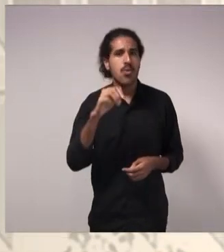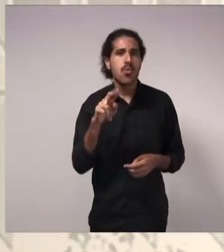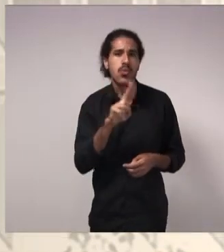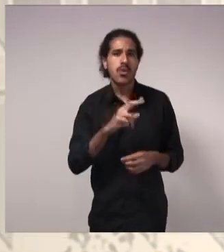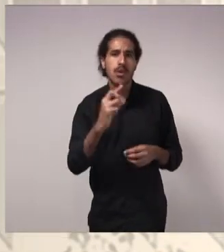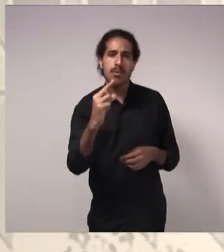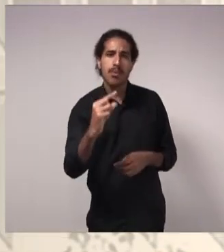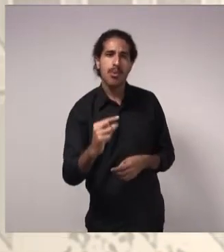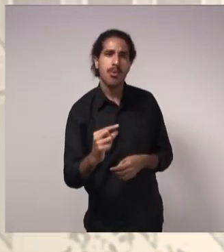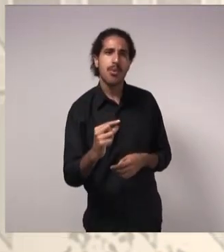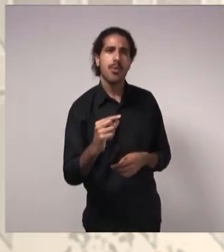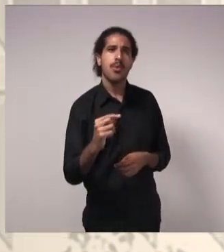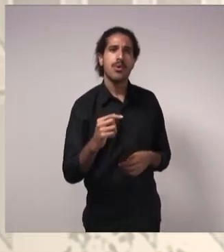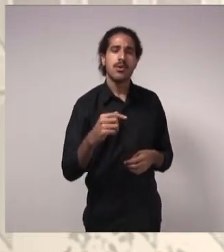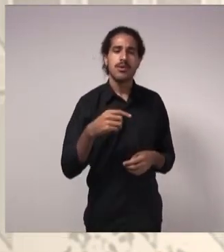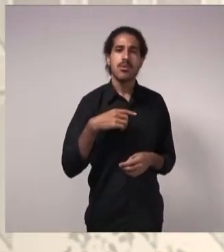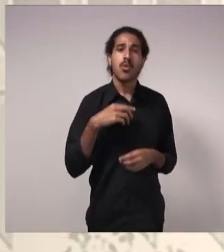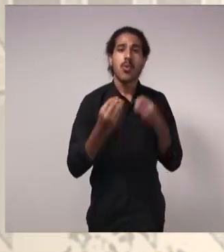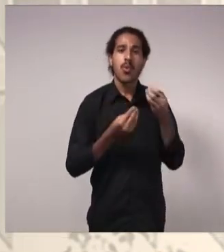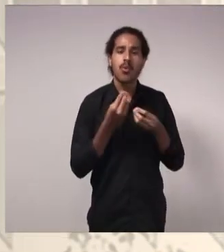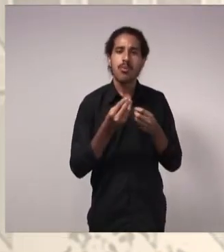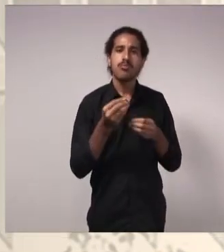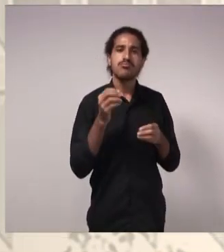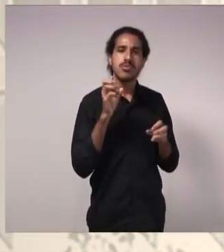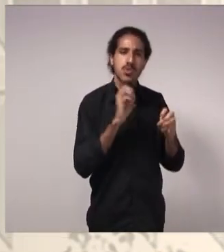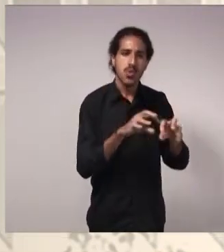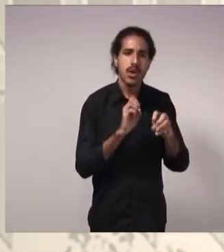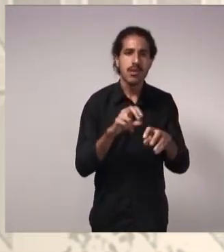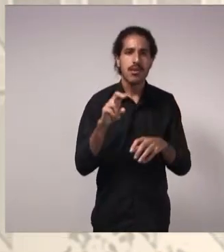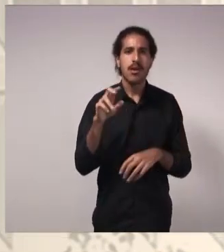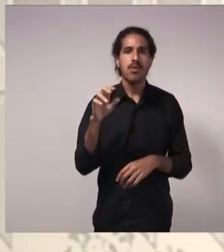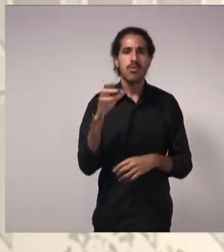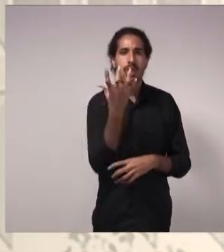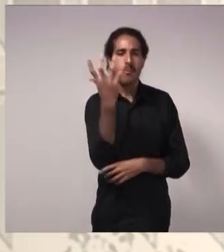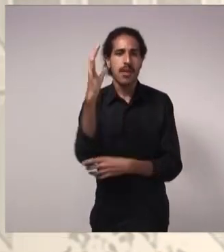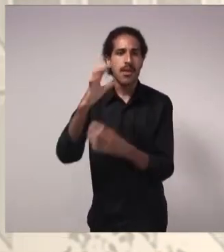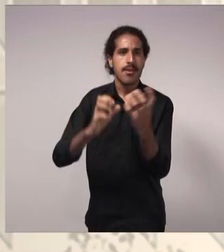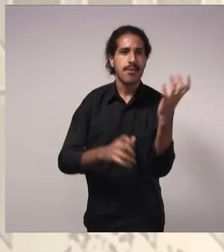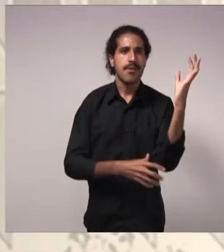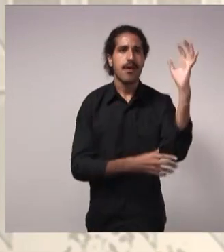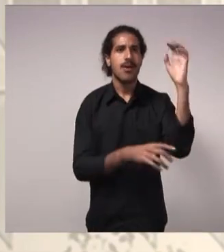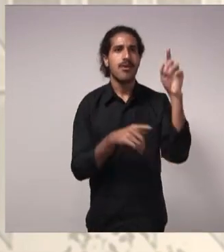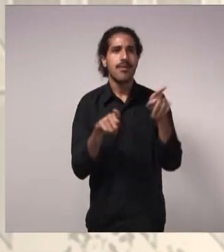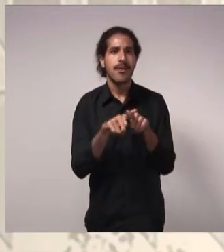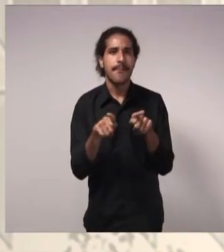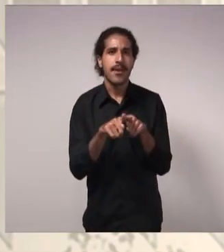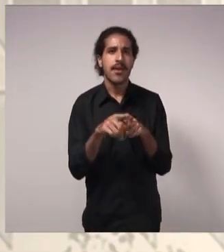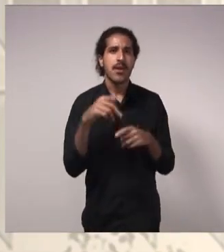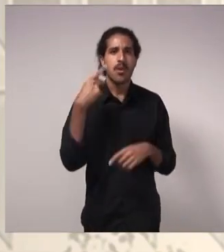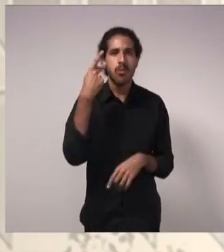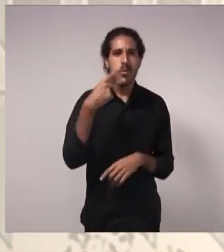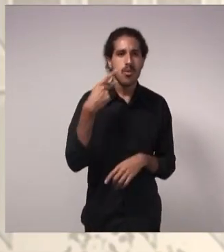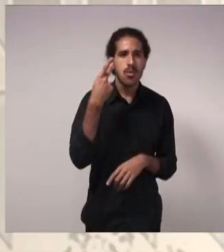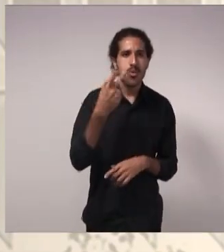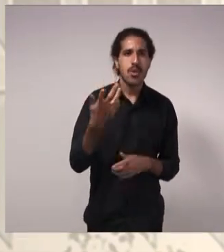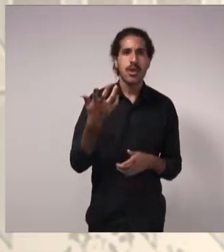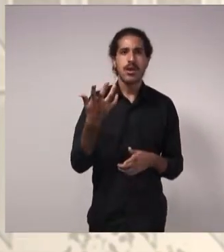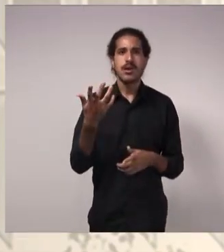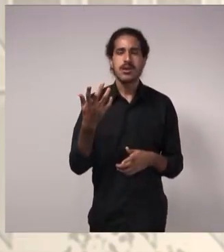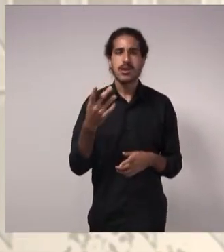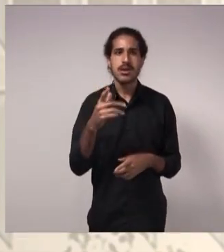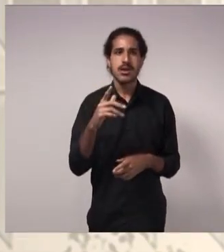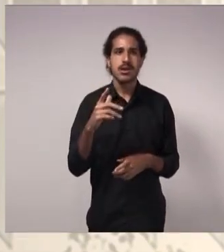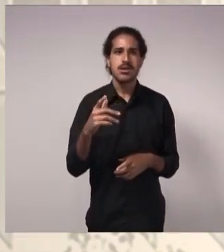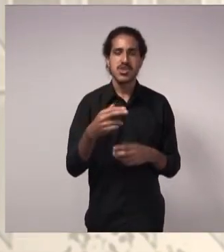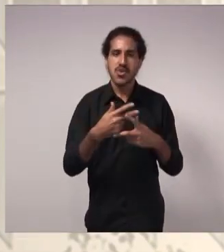políticas públicas, educação ambiental, políticas tarifárias. Diferentes maneiras e métodos para reduzir